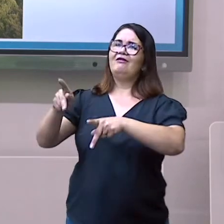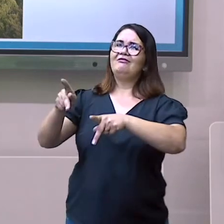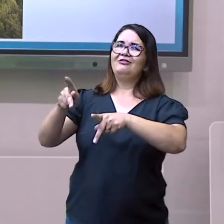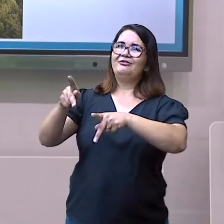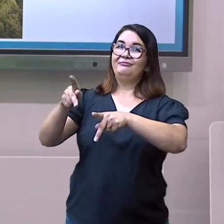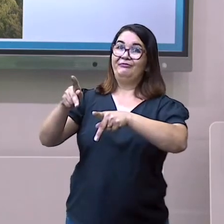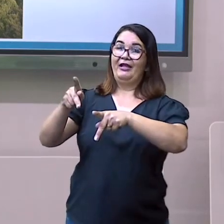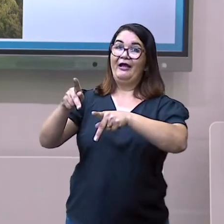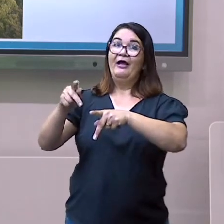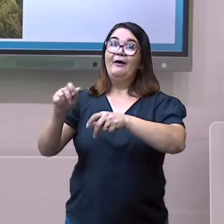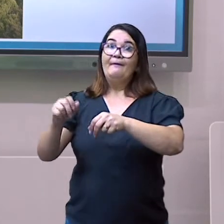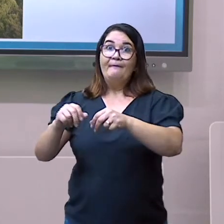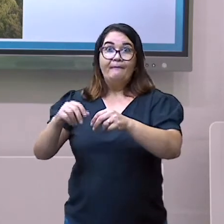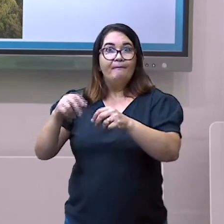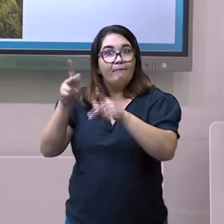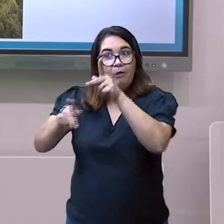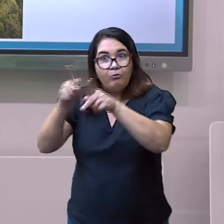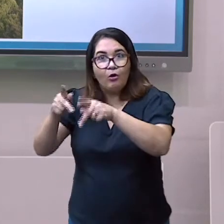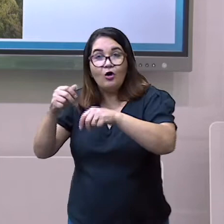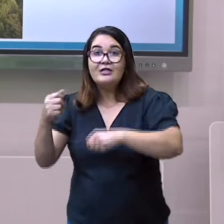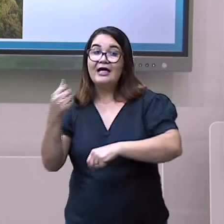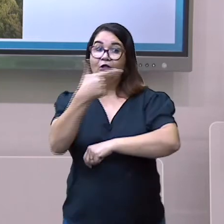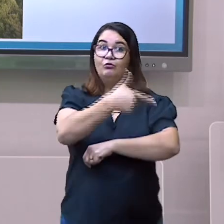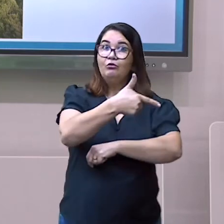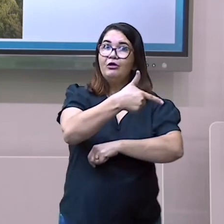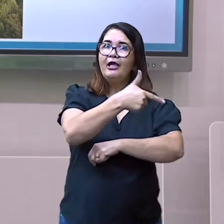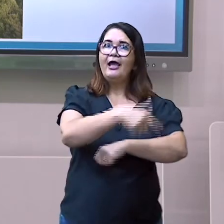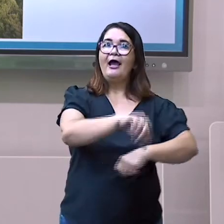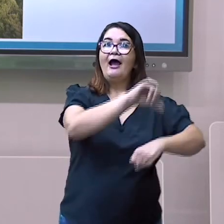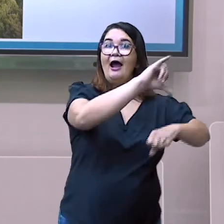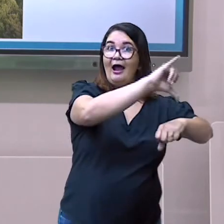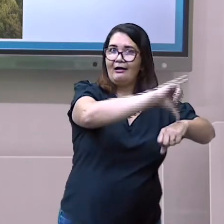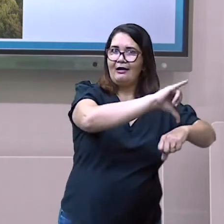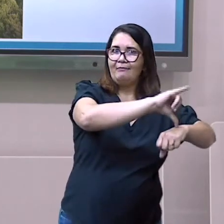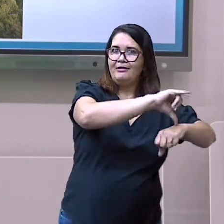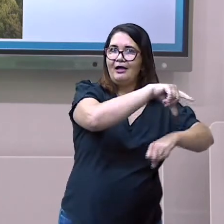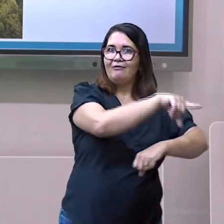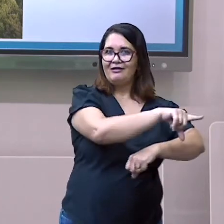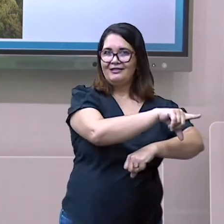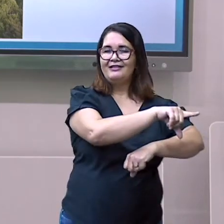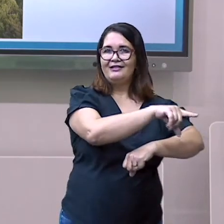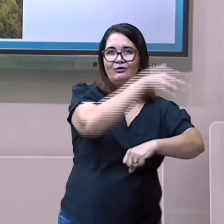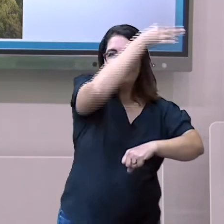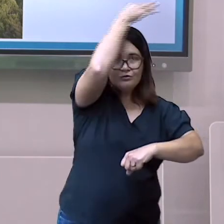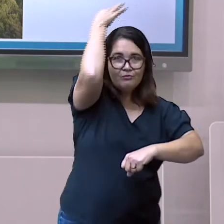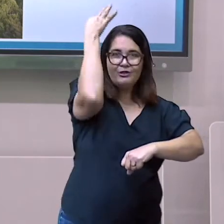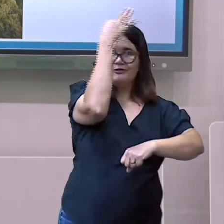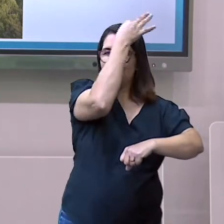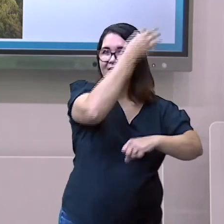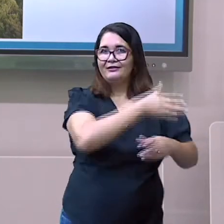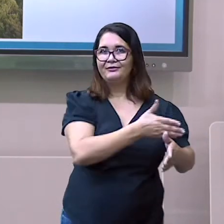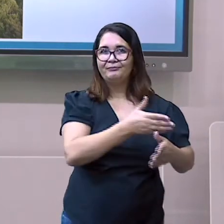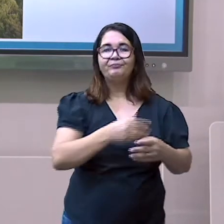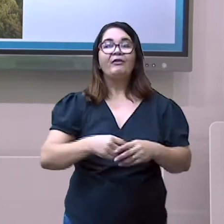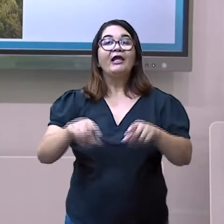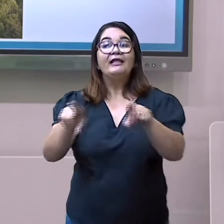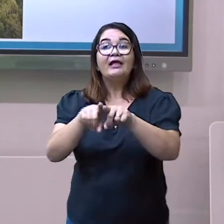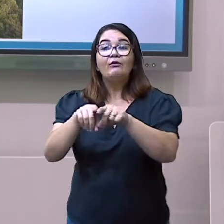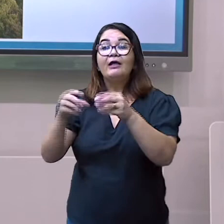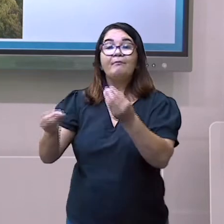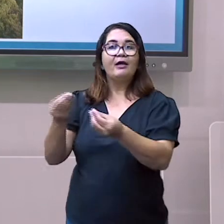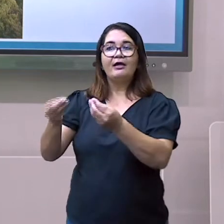A grande maioria da sua população reside em área urbana, que possui grande porte industrial